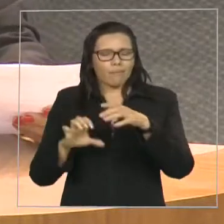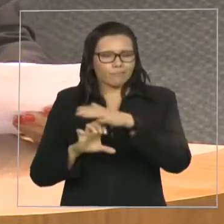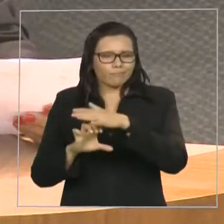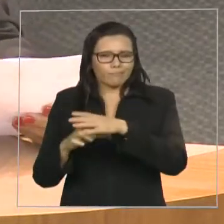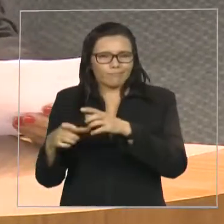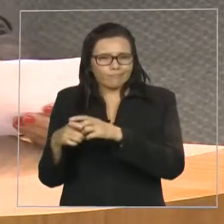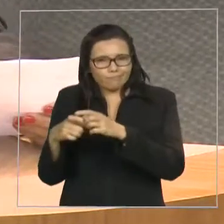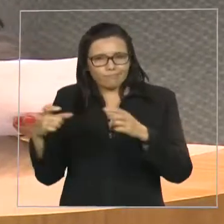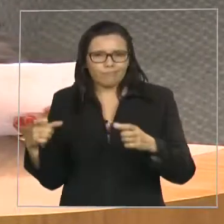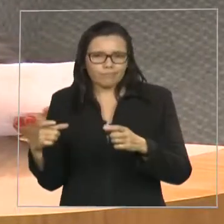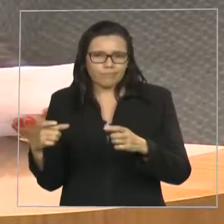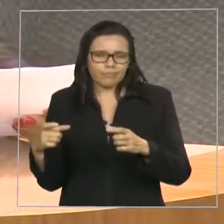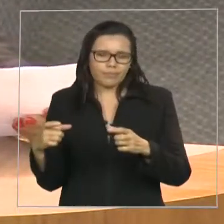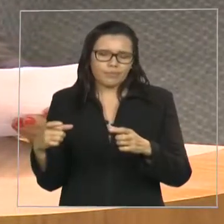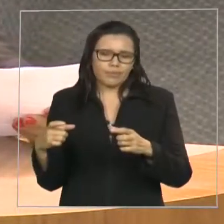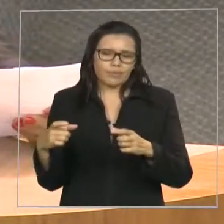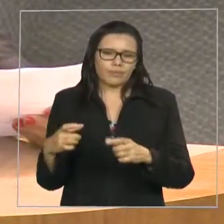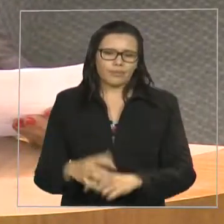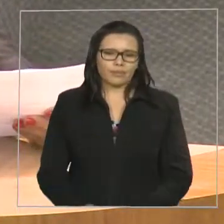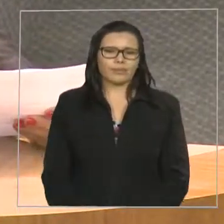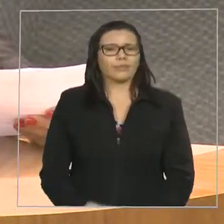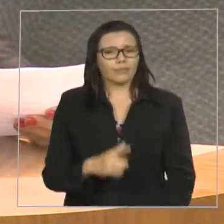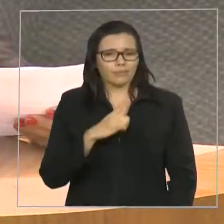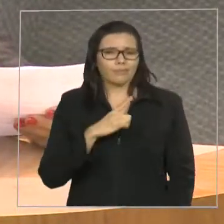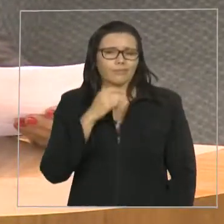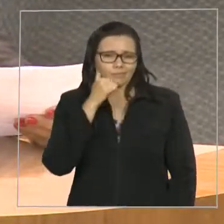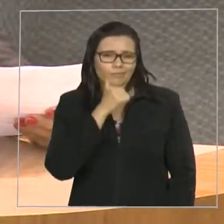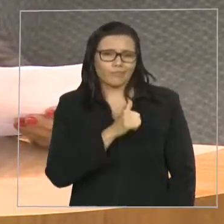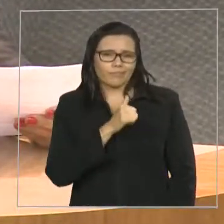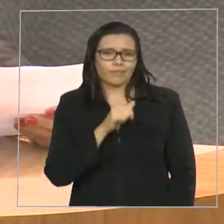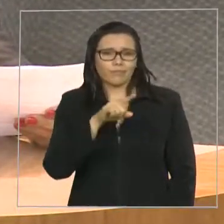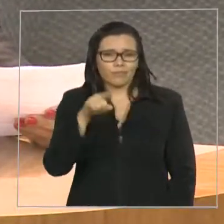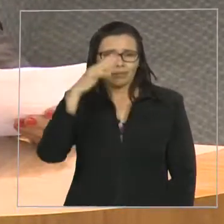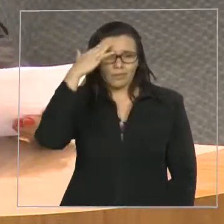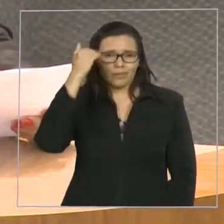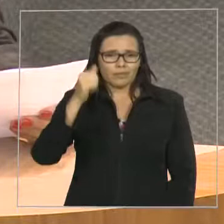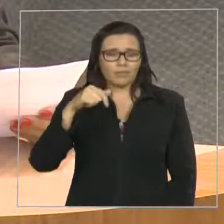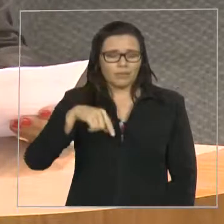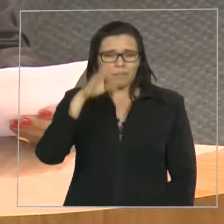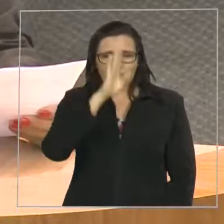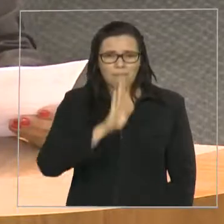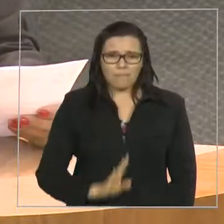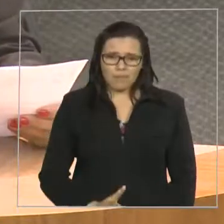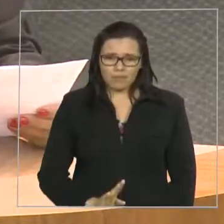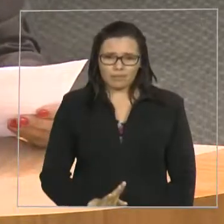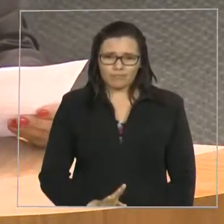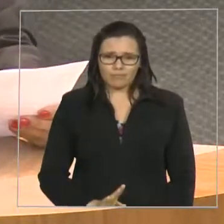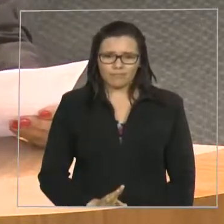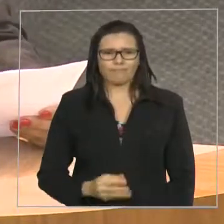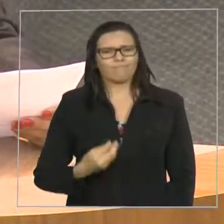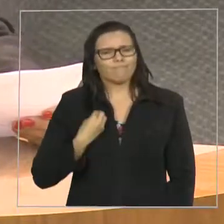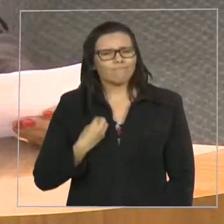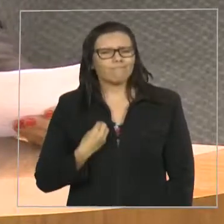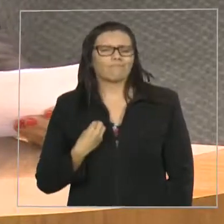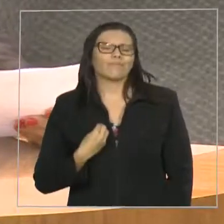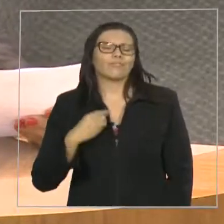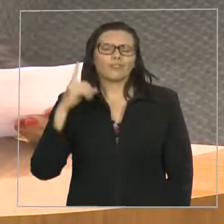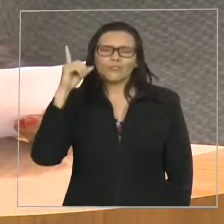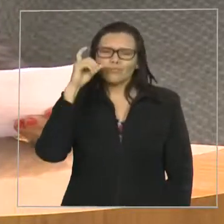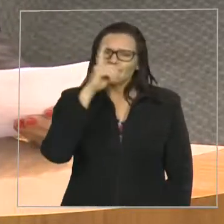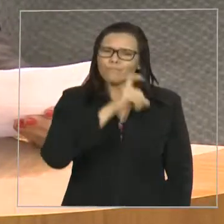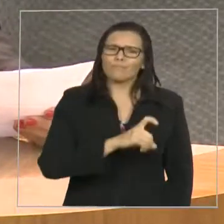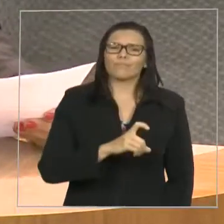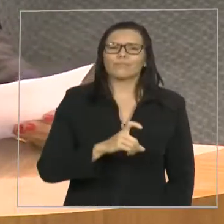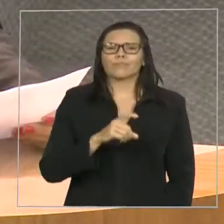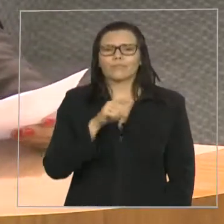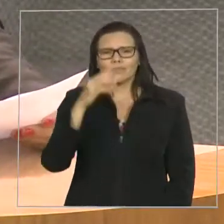E, num país que a gente vive essa dificuldade de emprego,